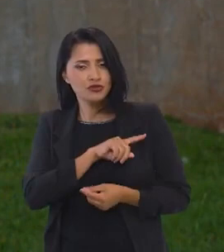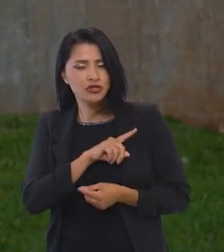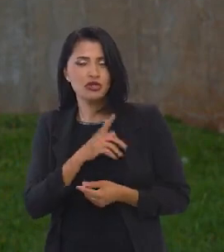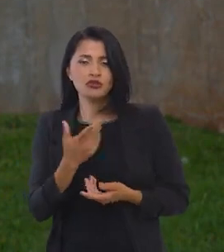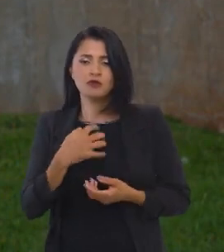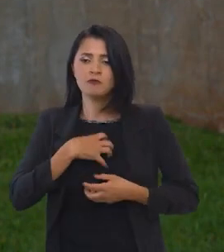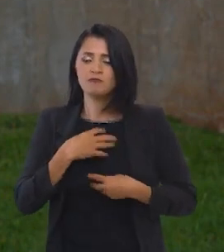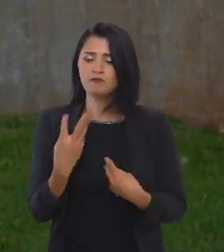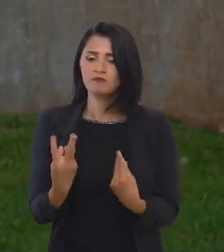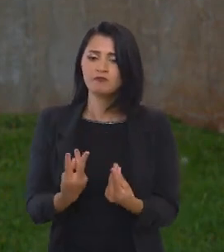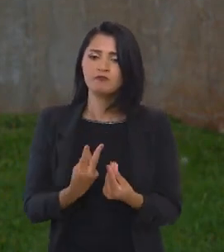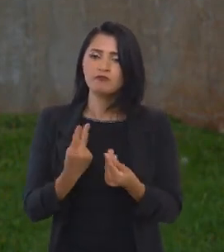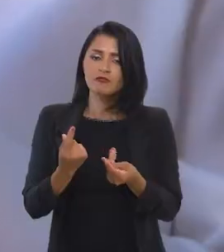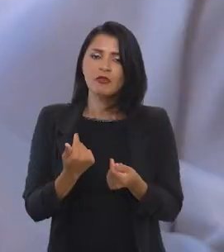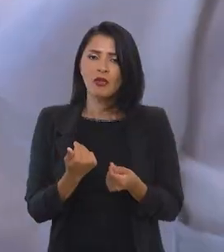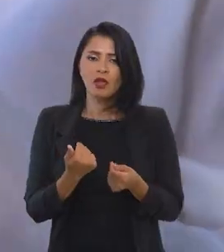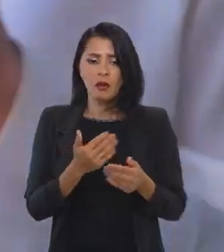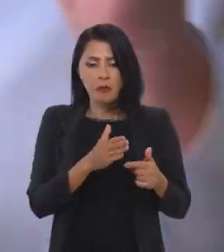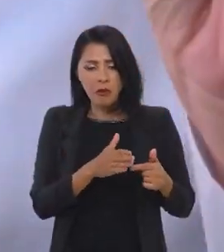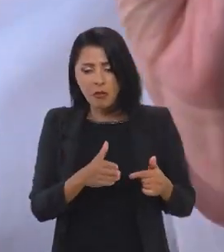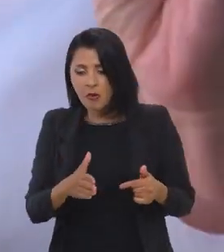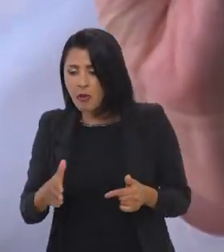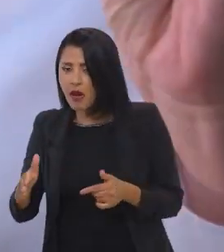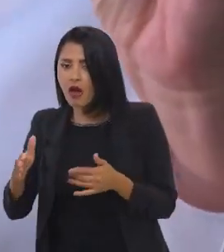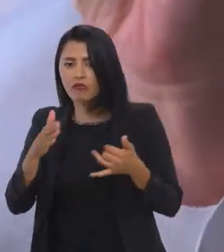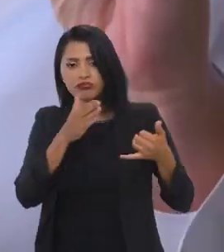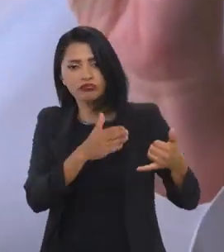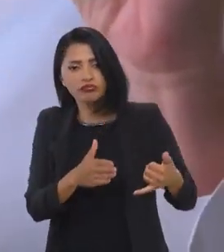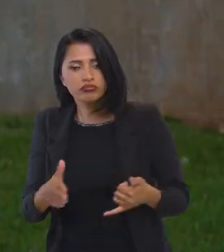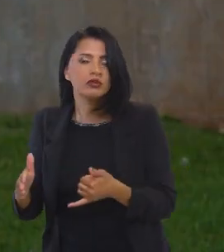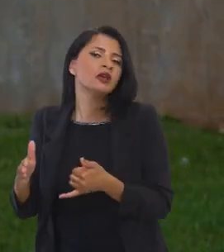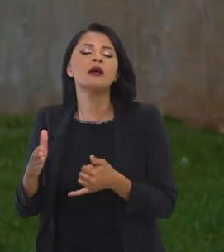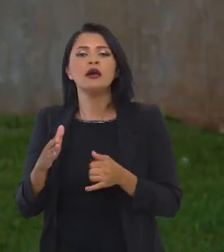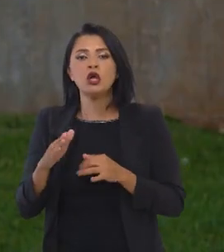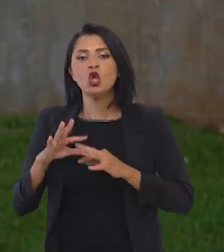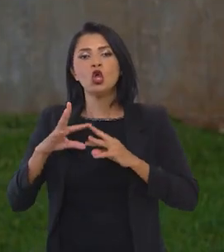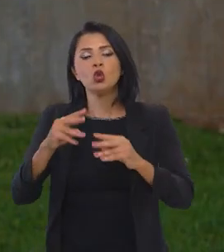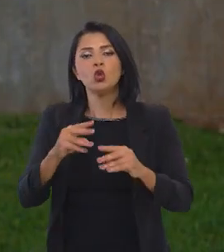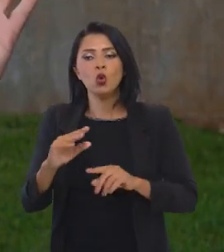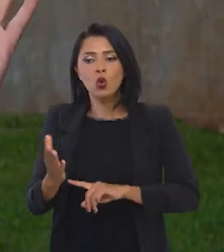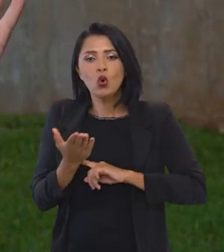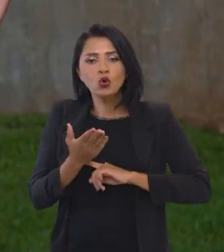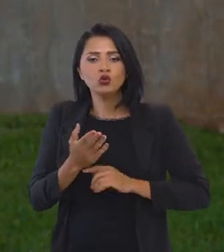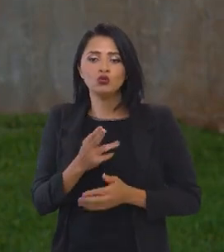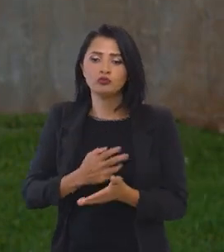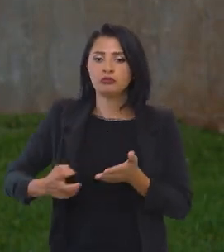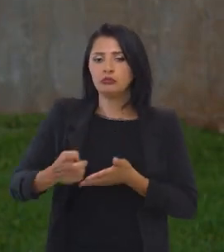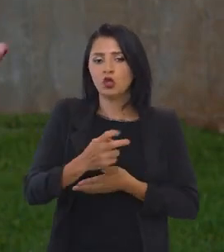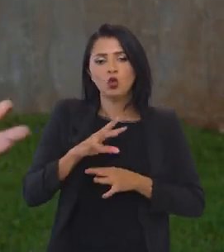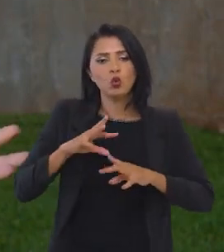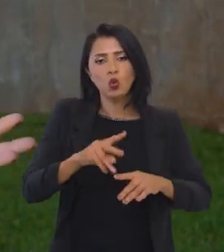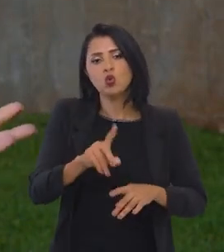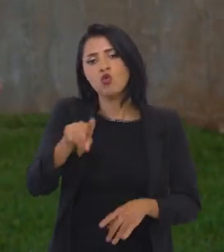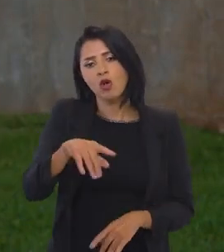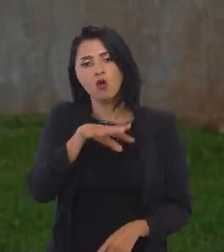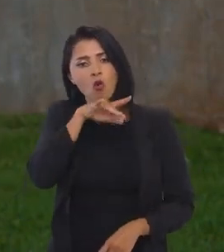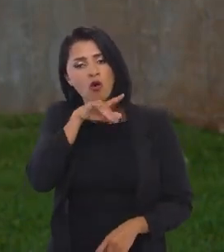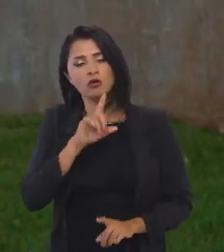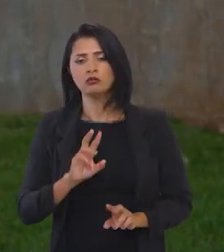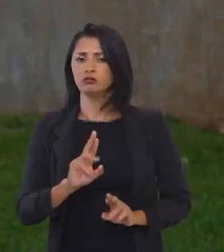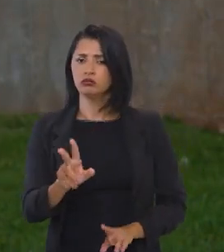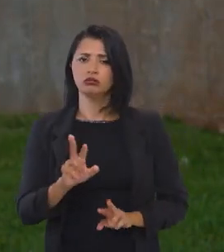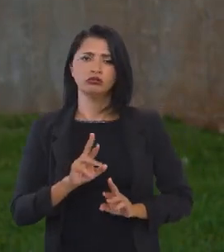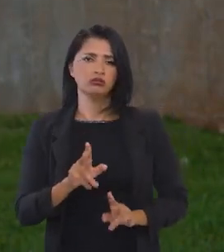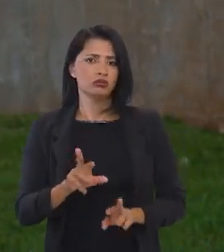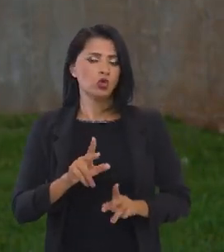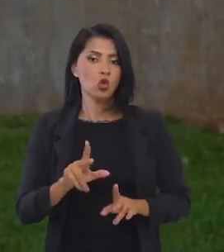de uma forma linear qualifique todo o benefício tributário como ruim. Não, não é